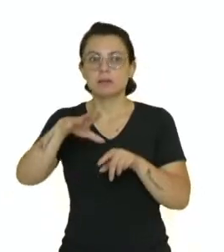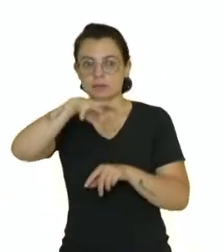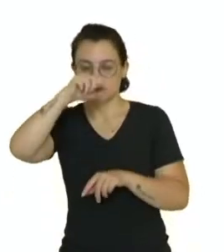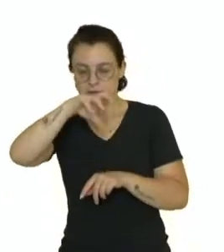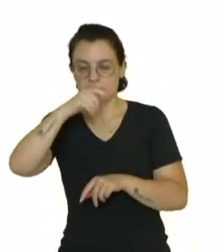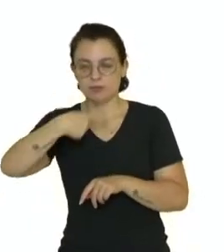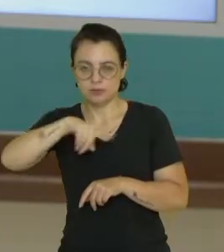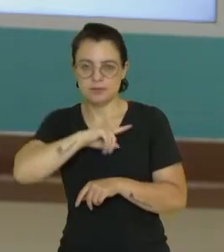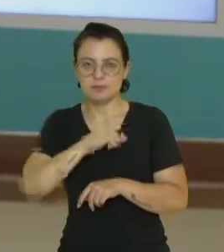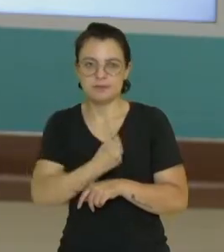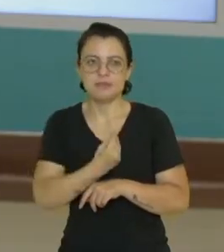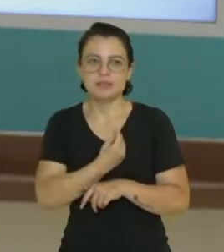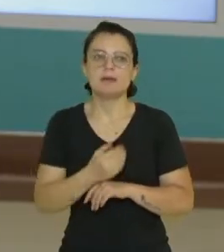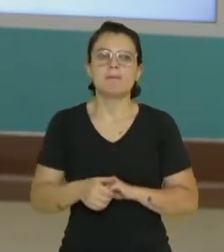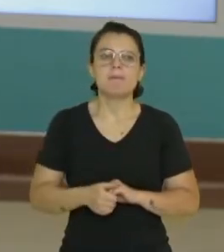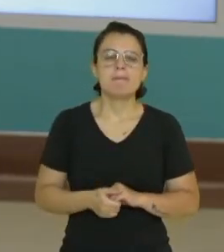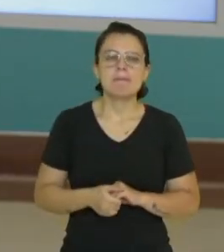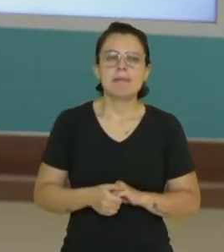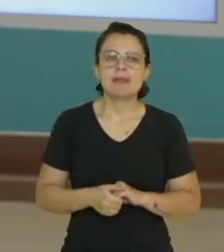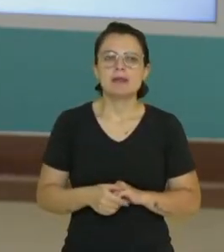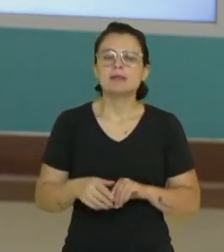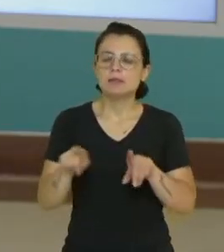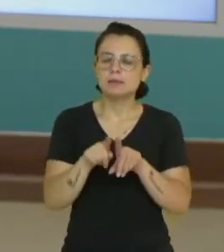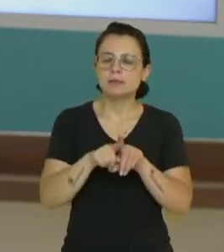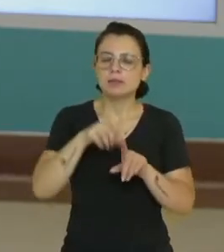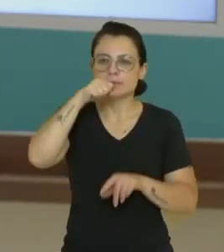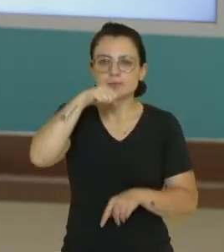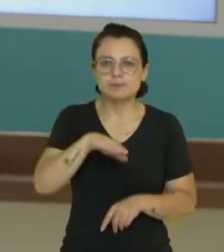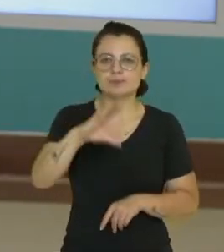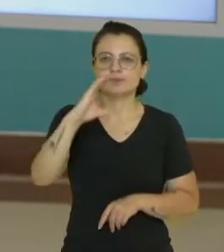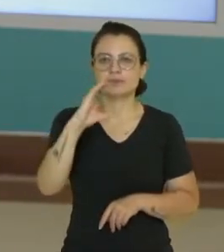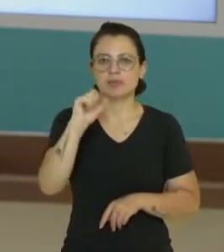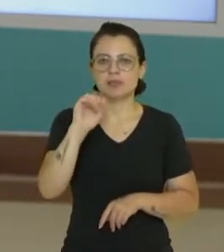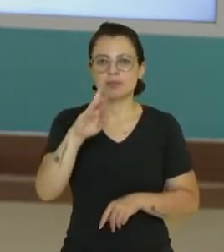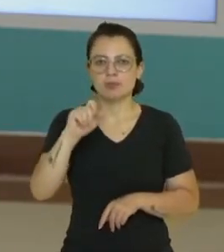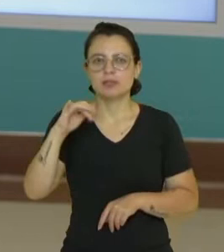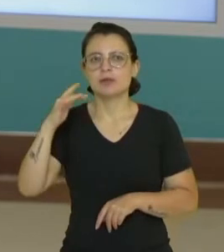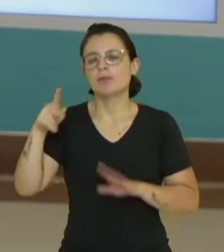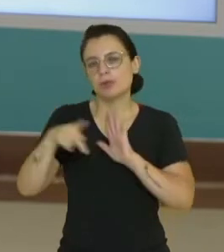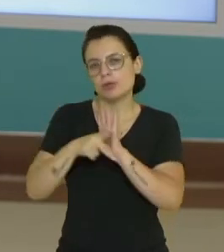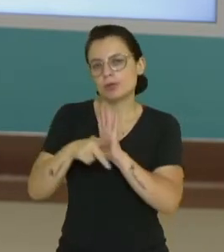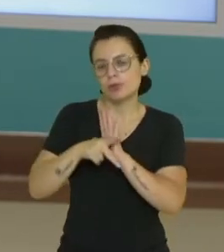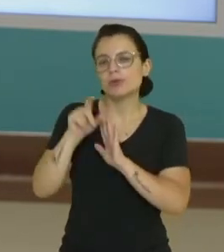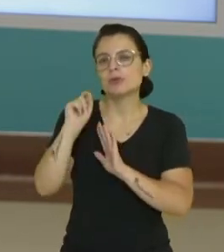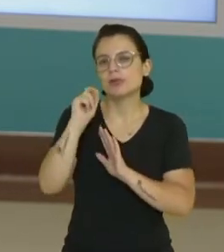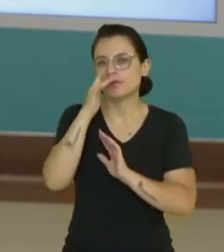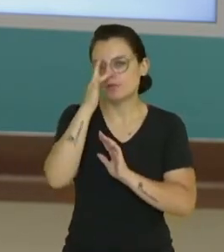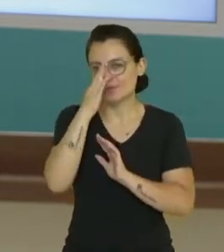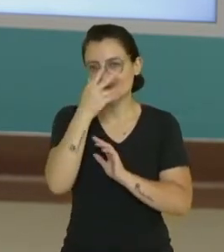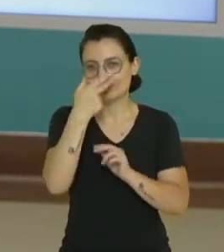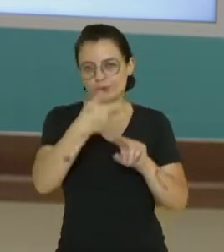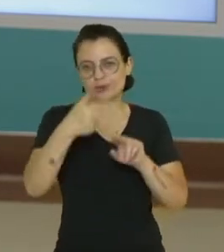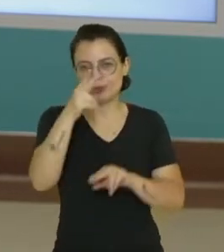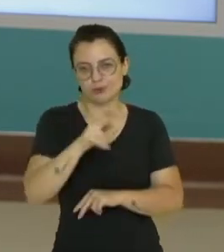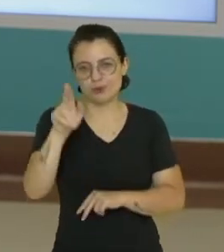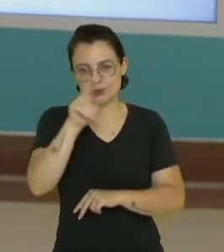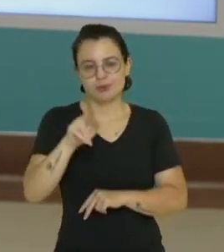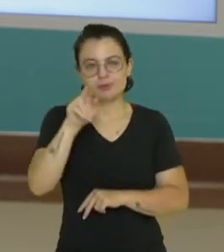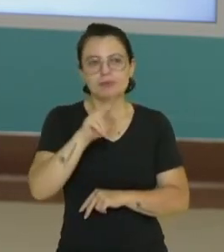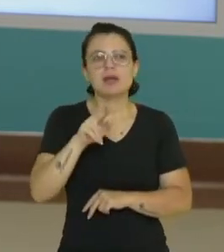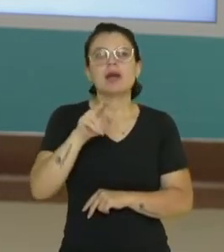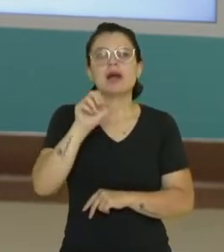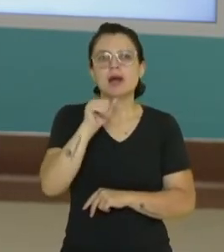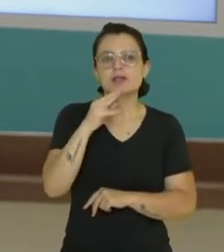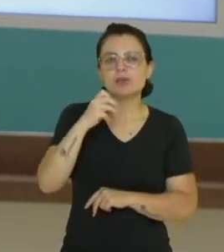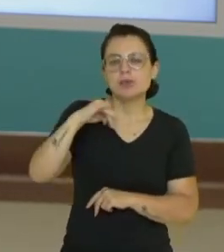nós, seres terrestres, e, por exemplo, o gás carbônico que as plantas utilizam, a atmosfera é responsável por